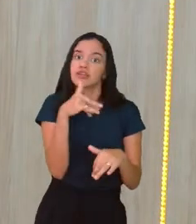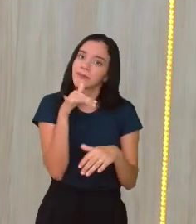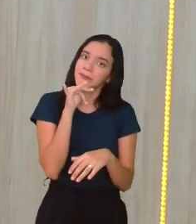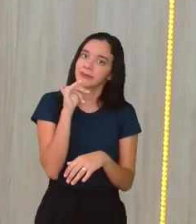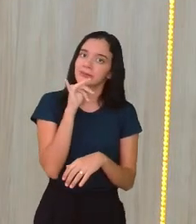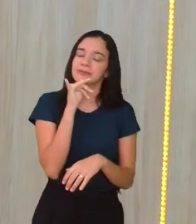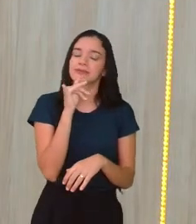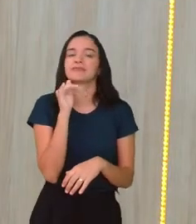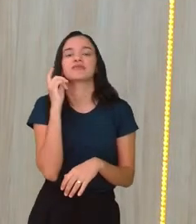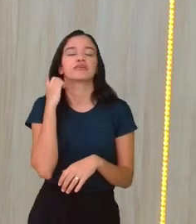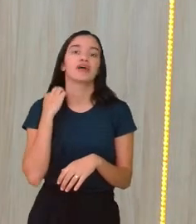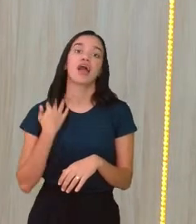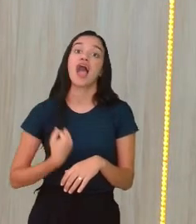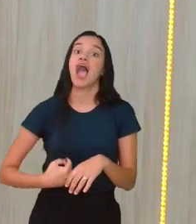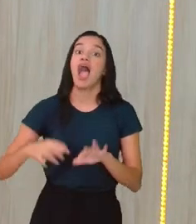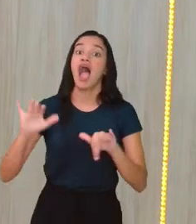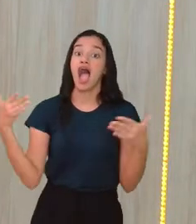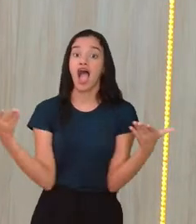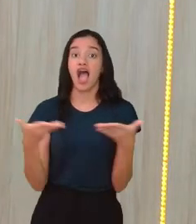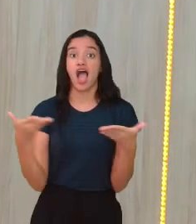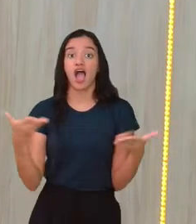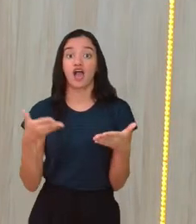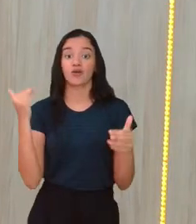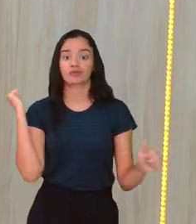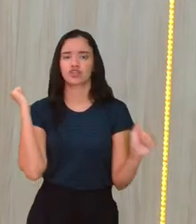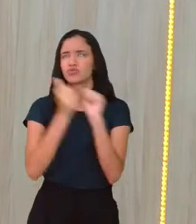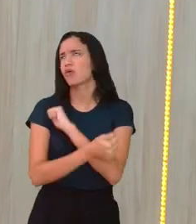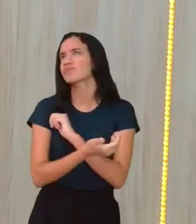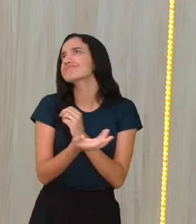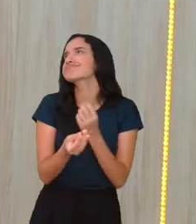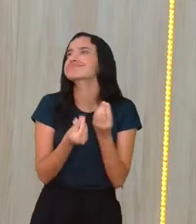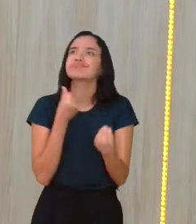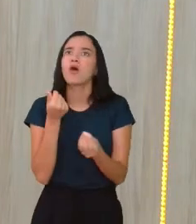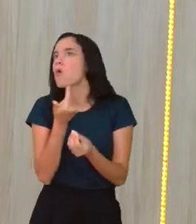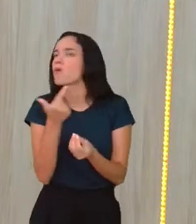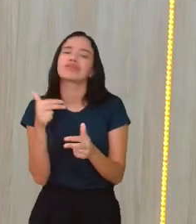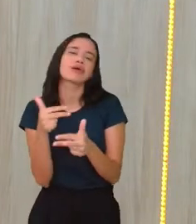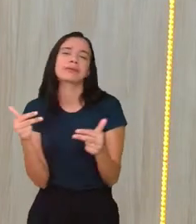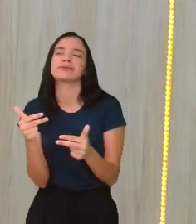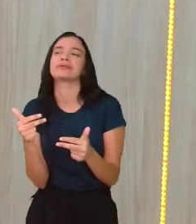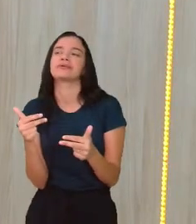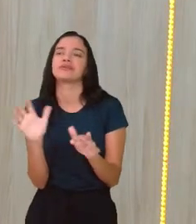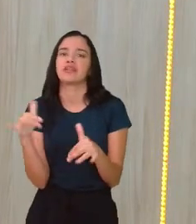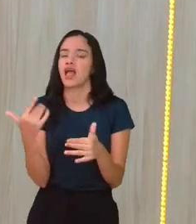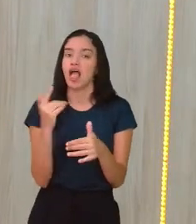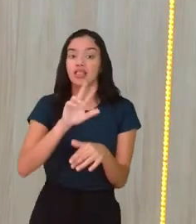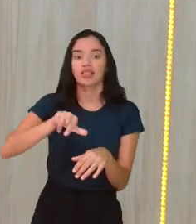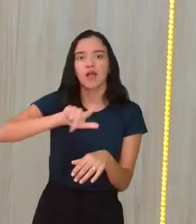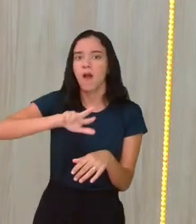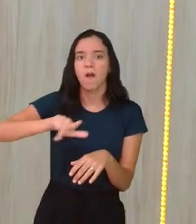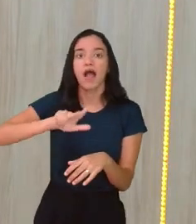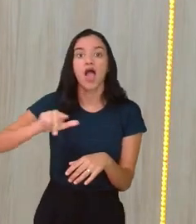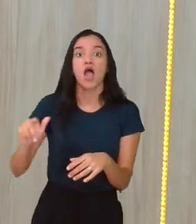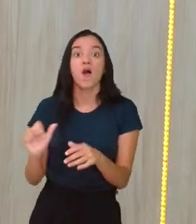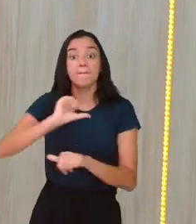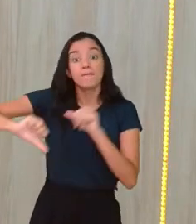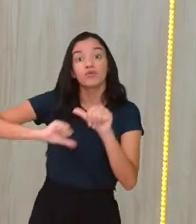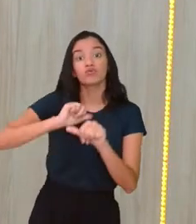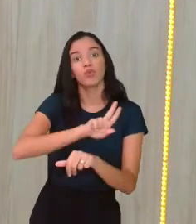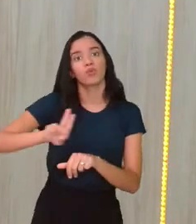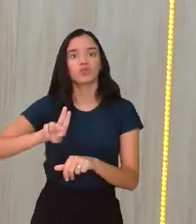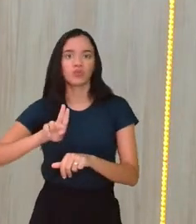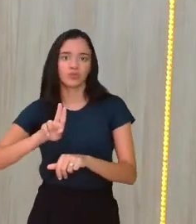exemplo, agora vai ser esporte... Outra coisa, né? Não é mais contemporâneo, já é outro nome.